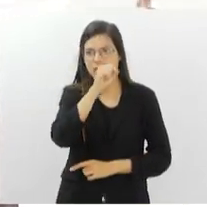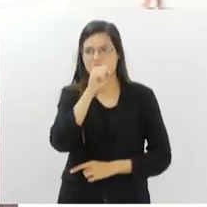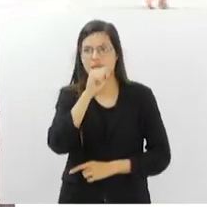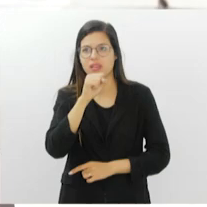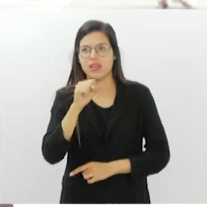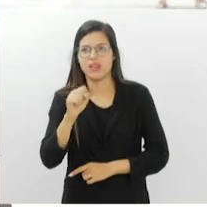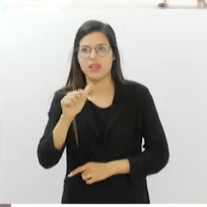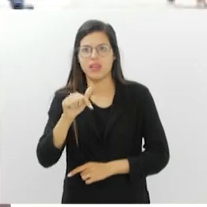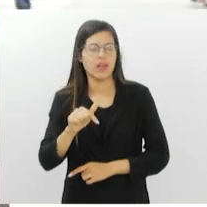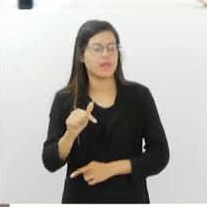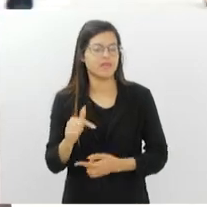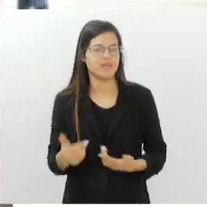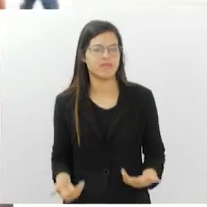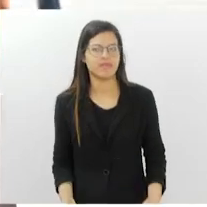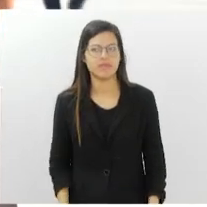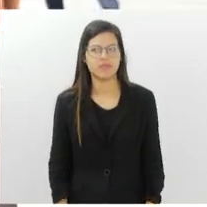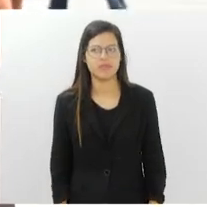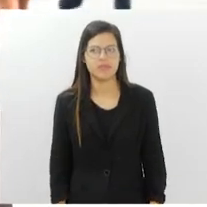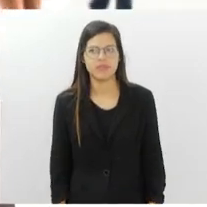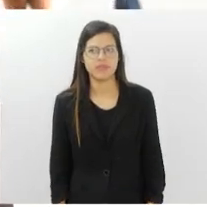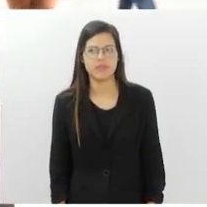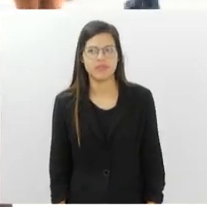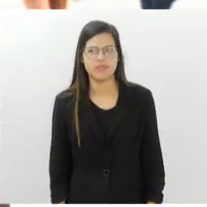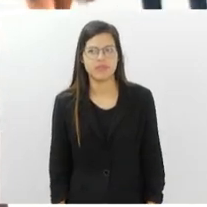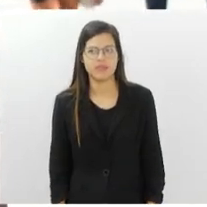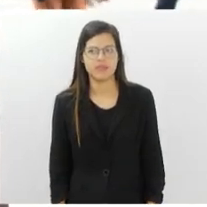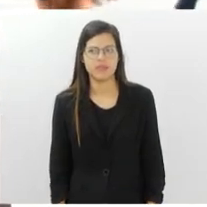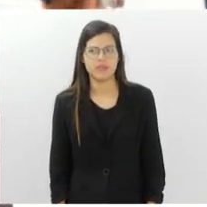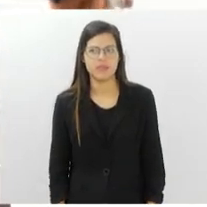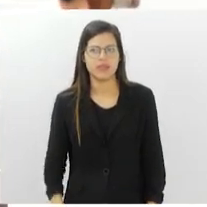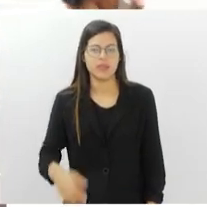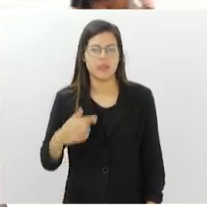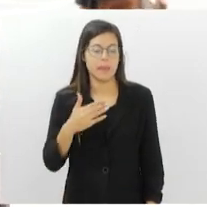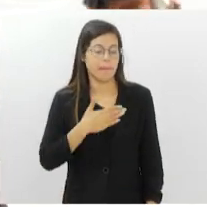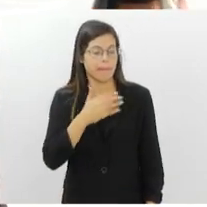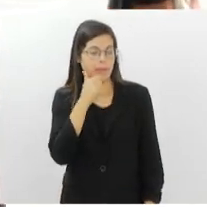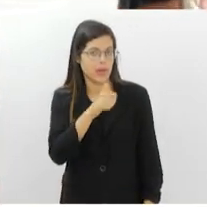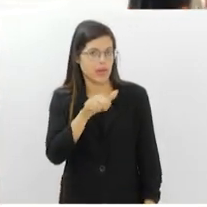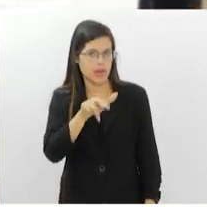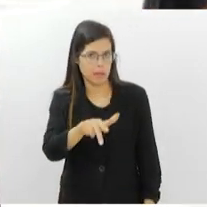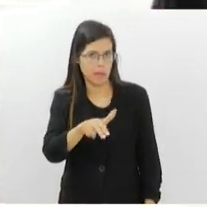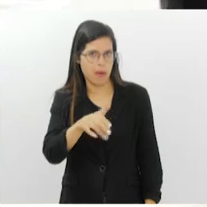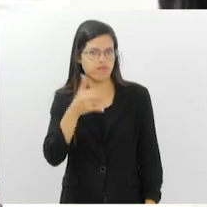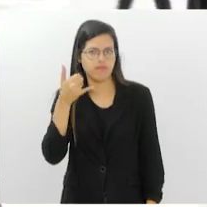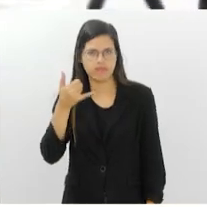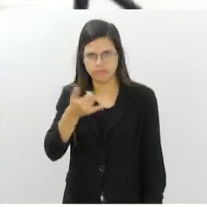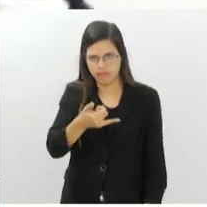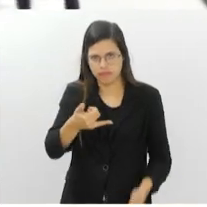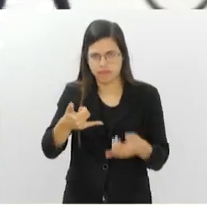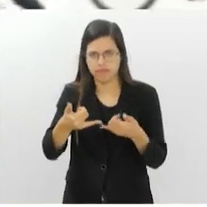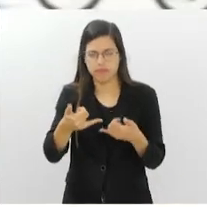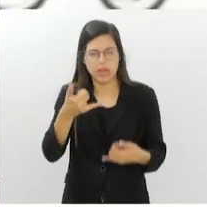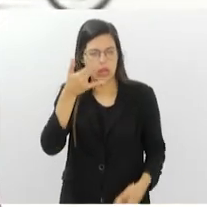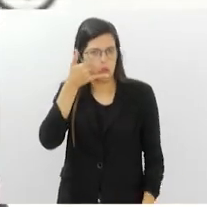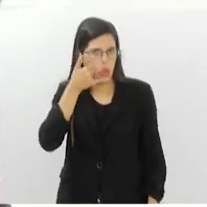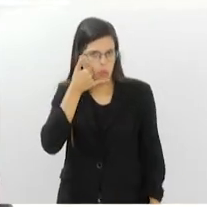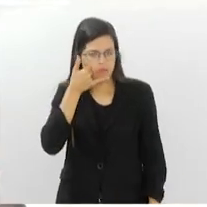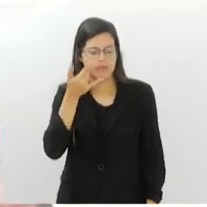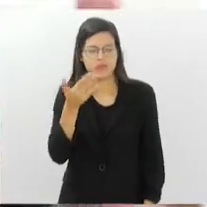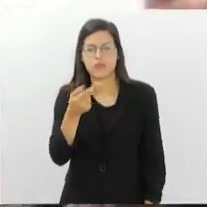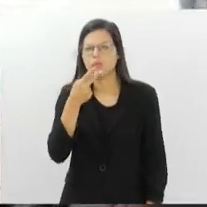aí, foi pela minha irmã. Minha irmã me ligou um dia e falou Fábio,